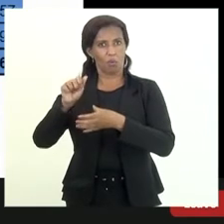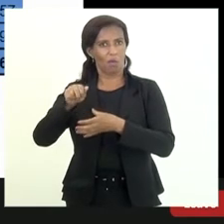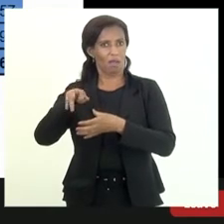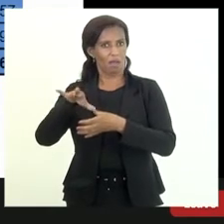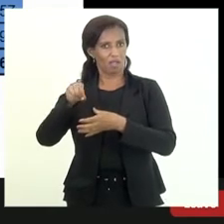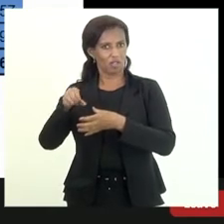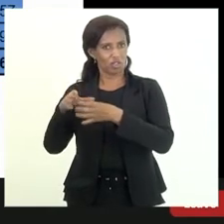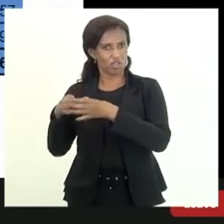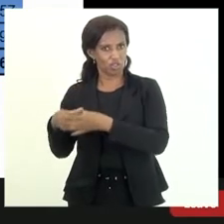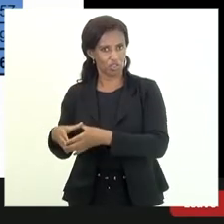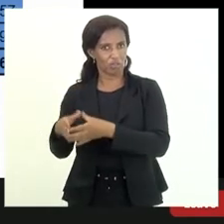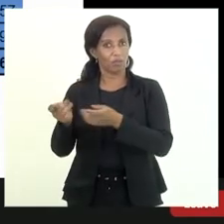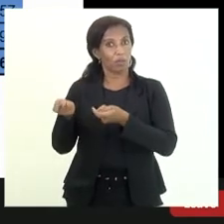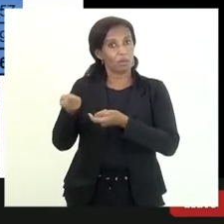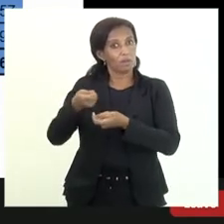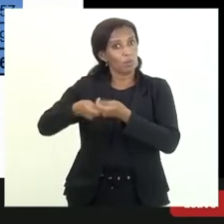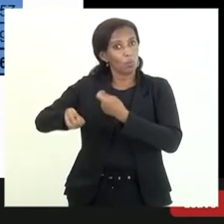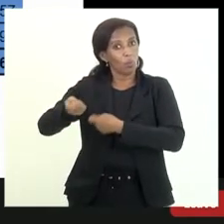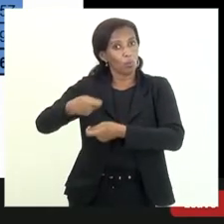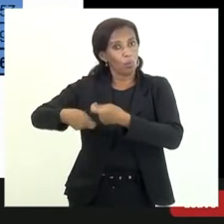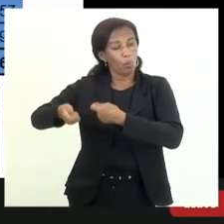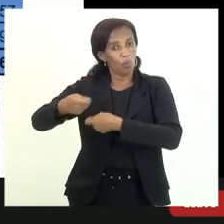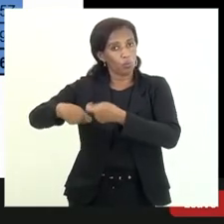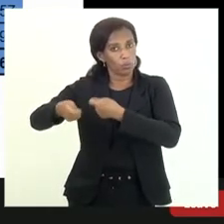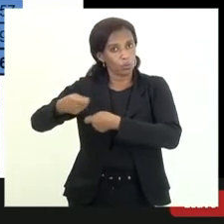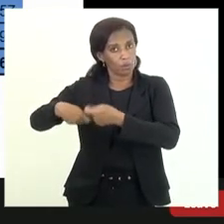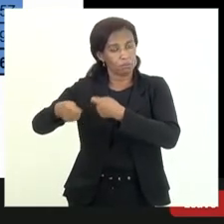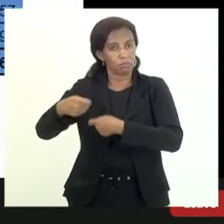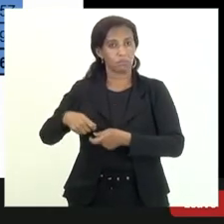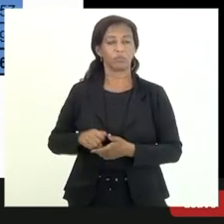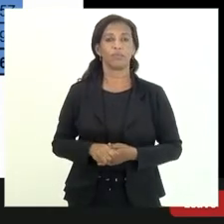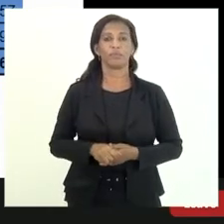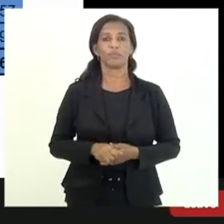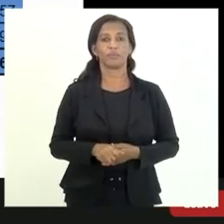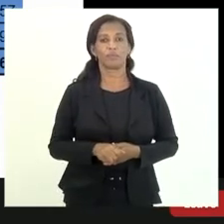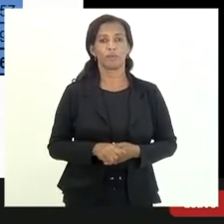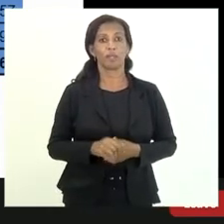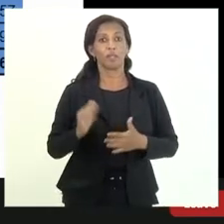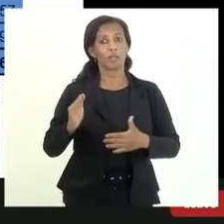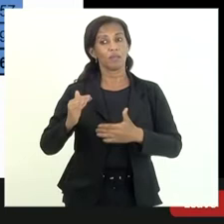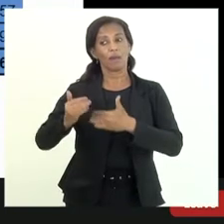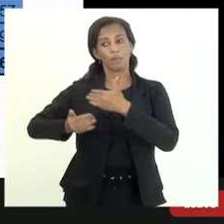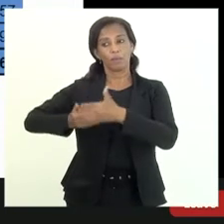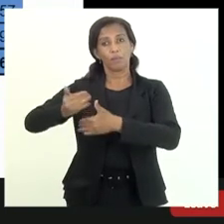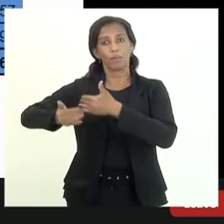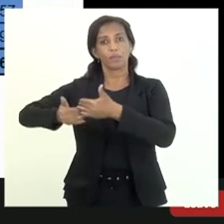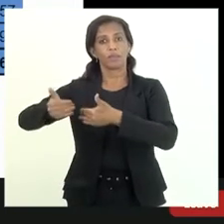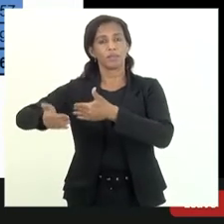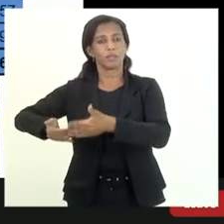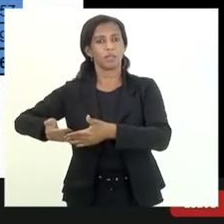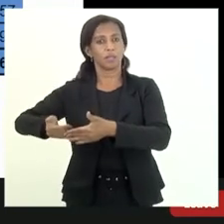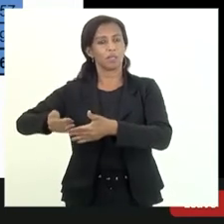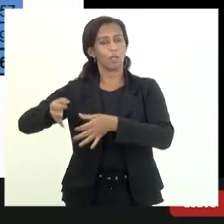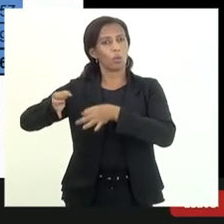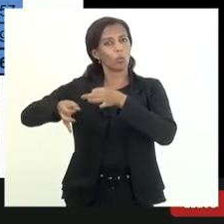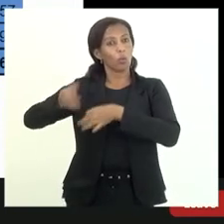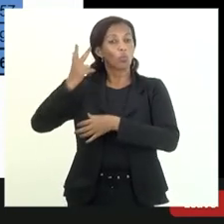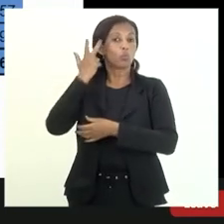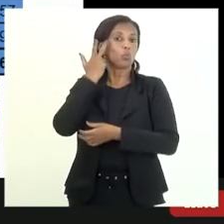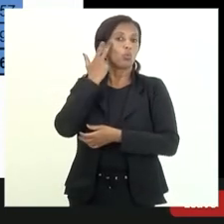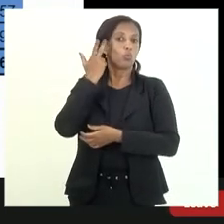sendo controlado em contas de controle e vai prosseguir com o seu processo normal de